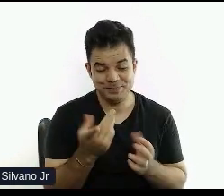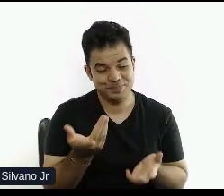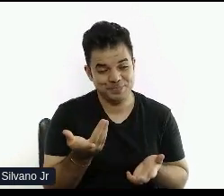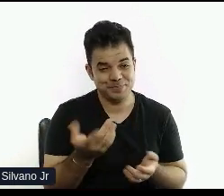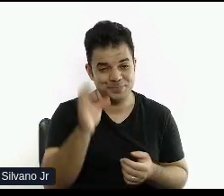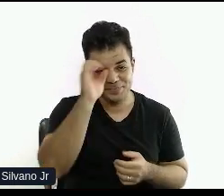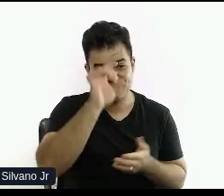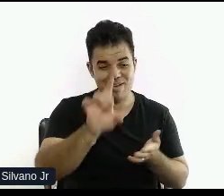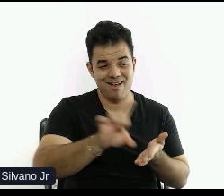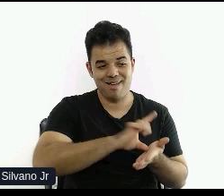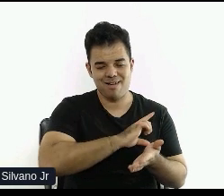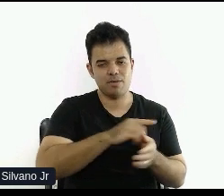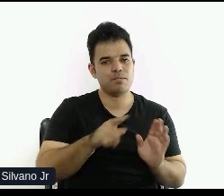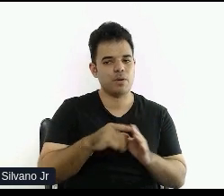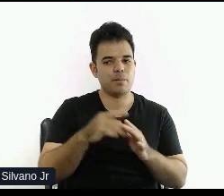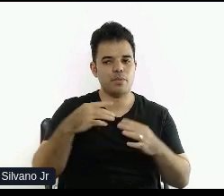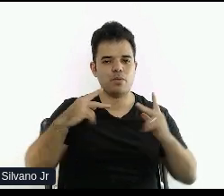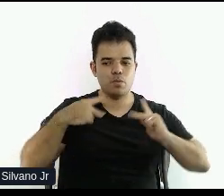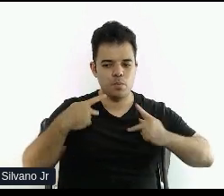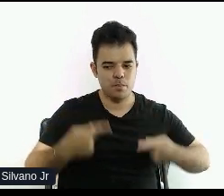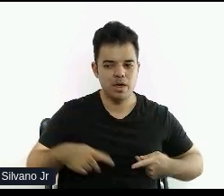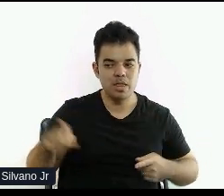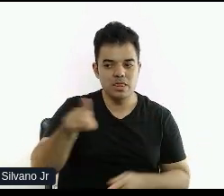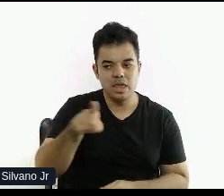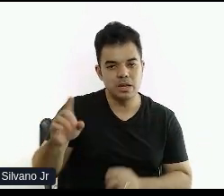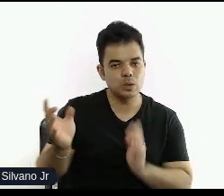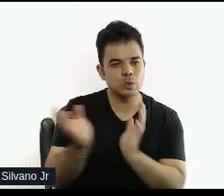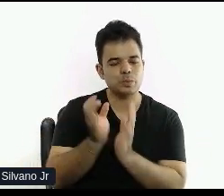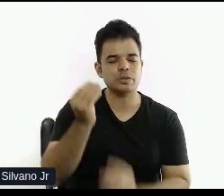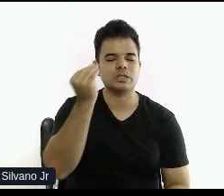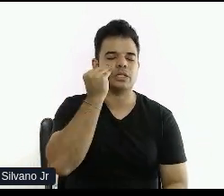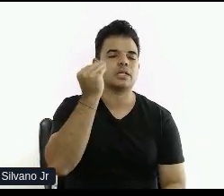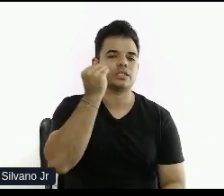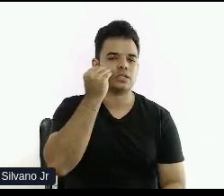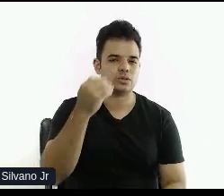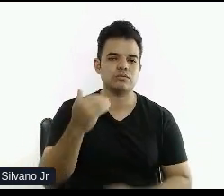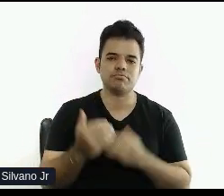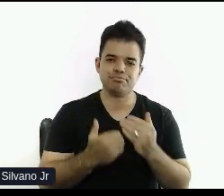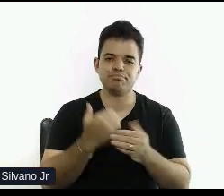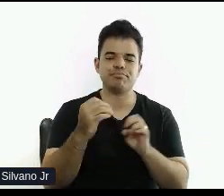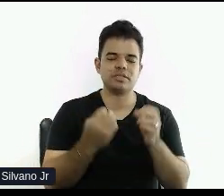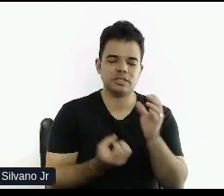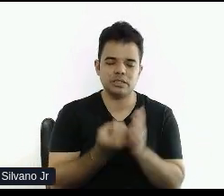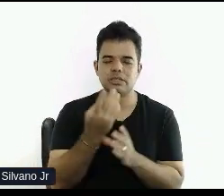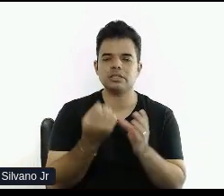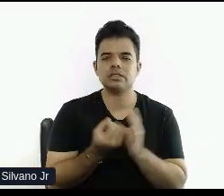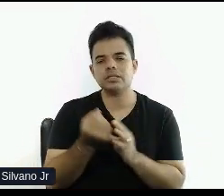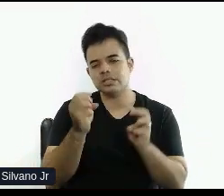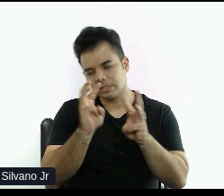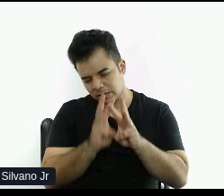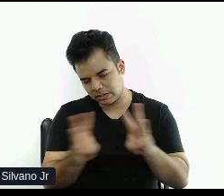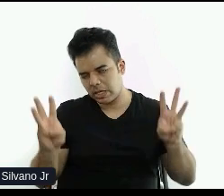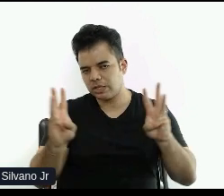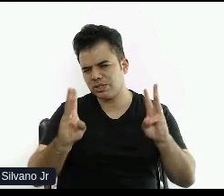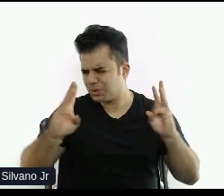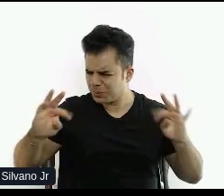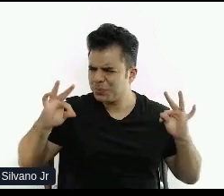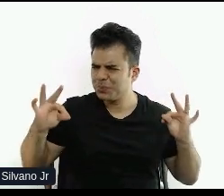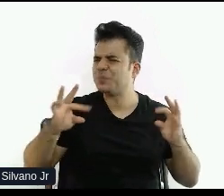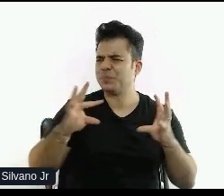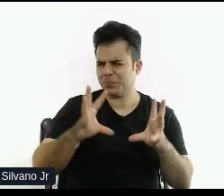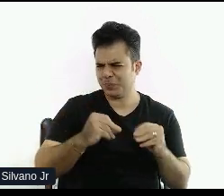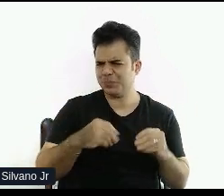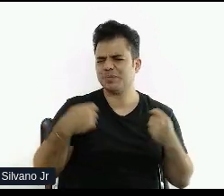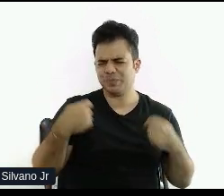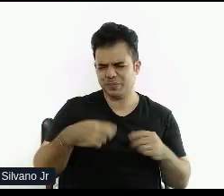a validação humana é fundamental em todo esse processo de construção de site, para tudo. Acho que a gente precisa contar